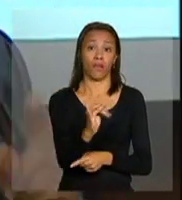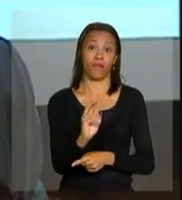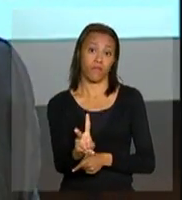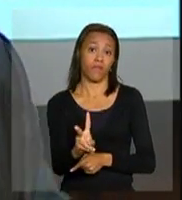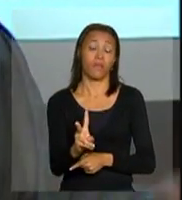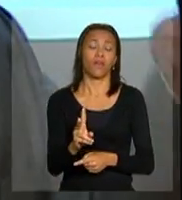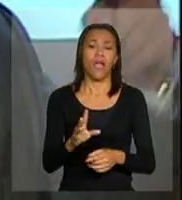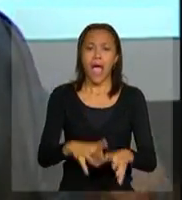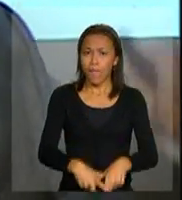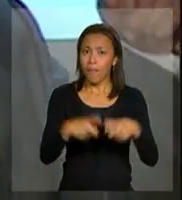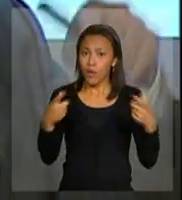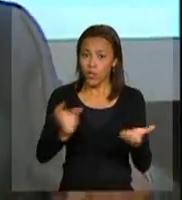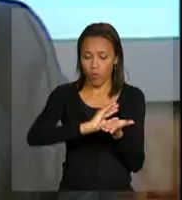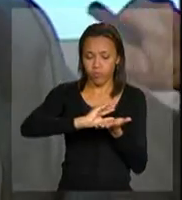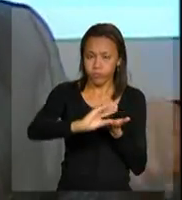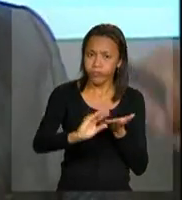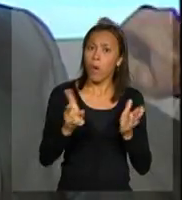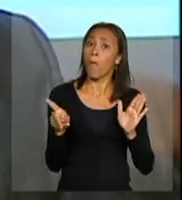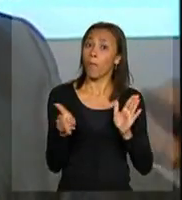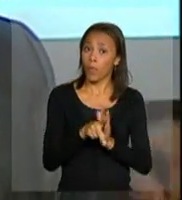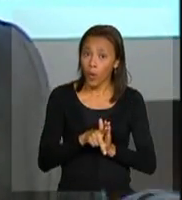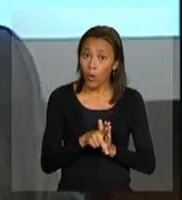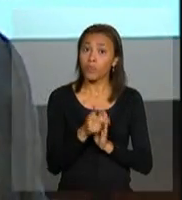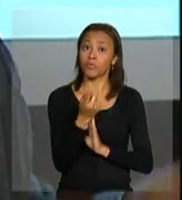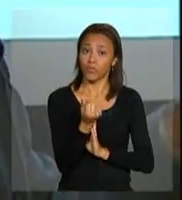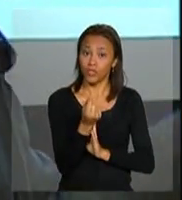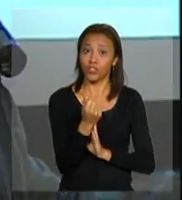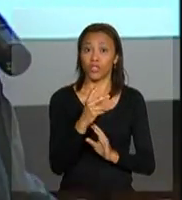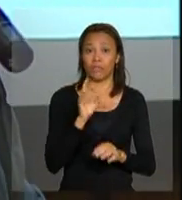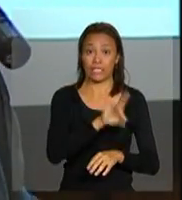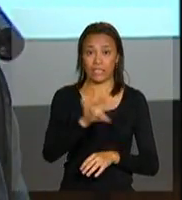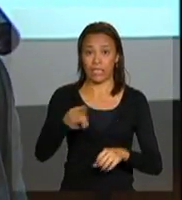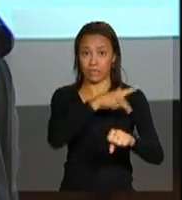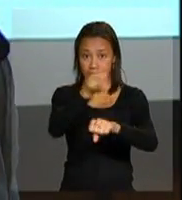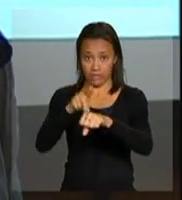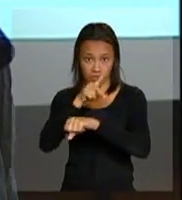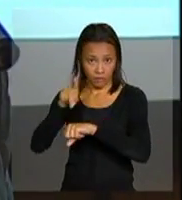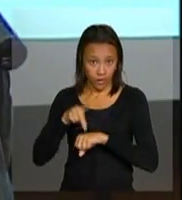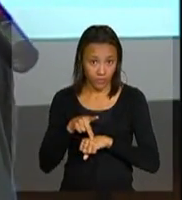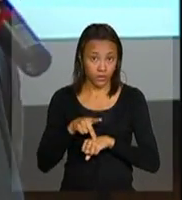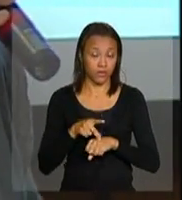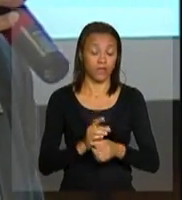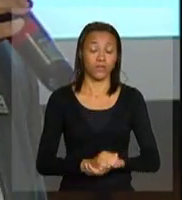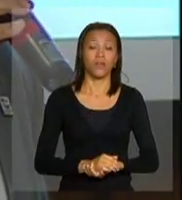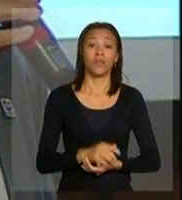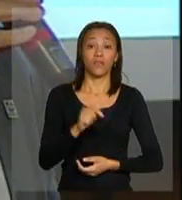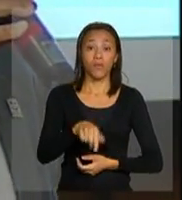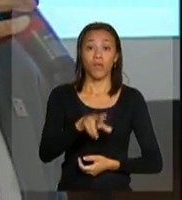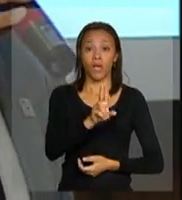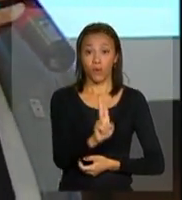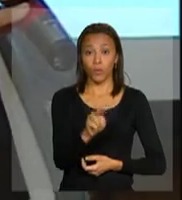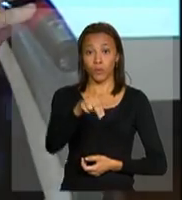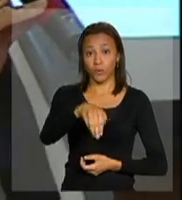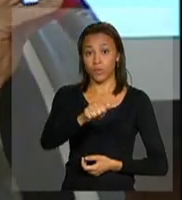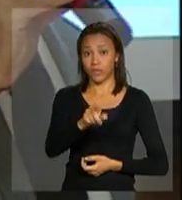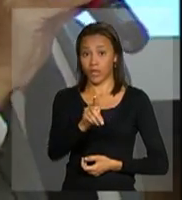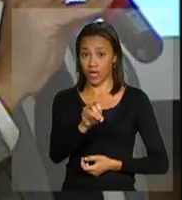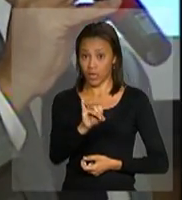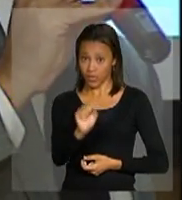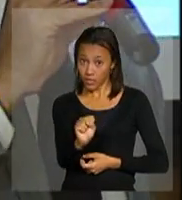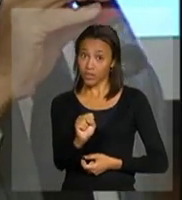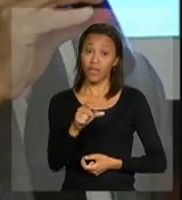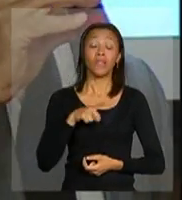dos recursos, recursos próprios dos países. Nessa perspectiva, o NARES não tem nenhuma preocupação com o Brasil,